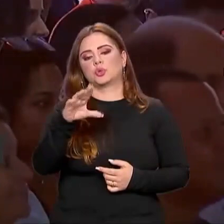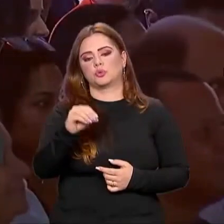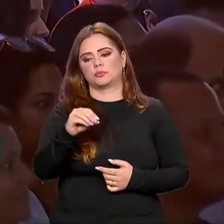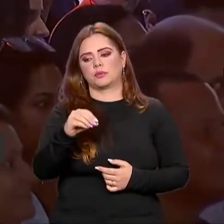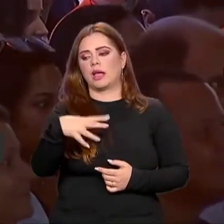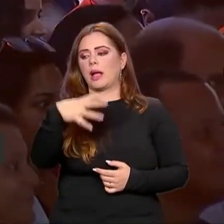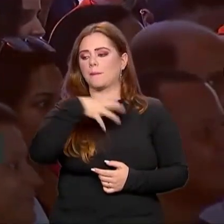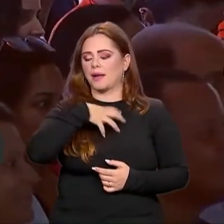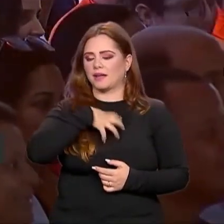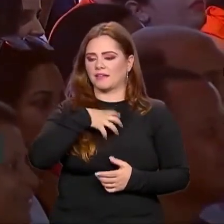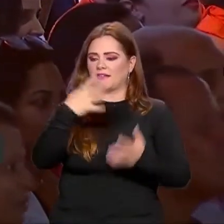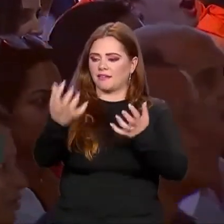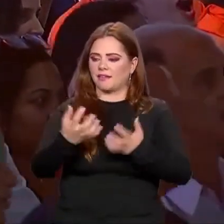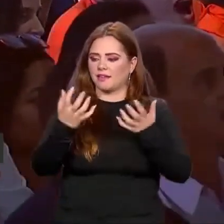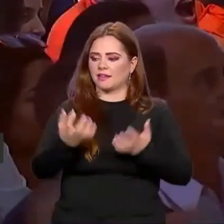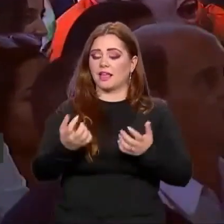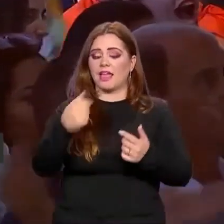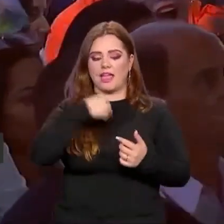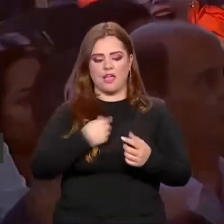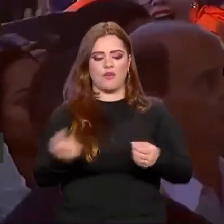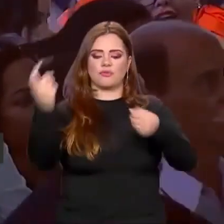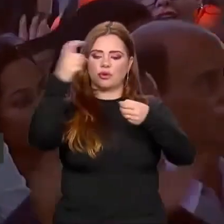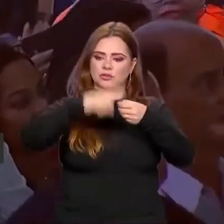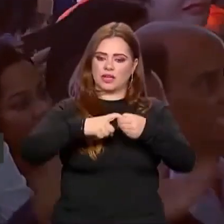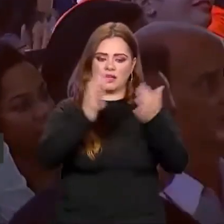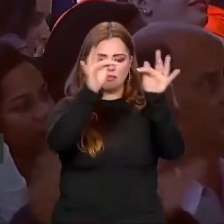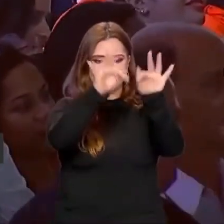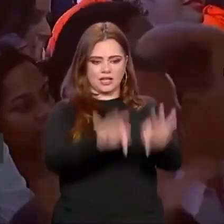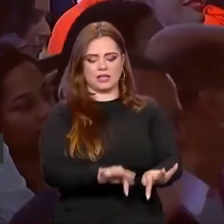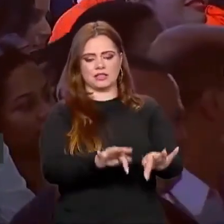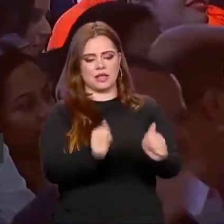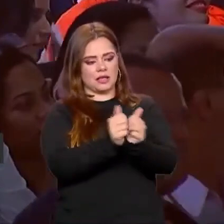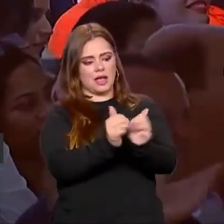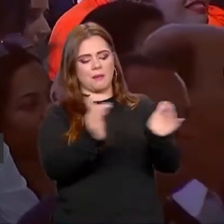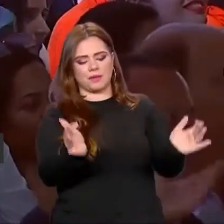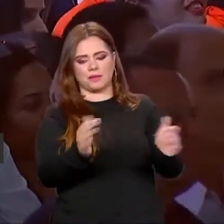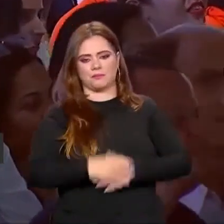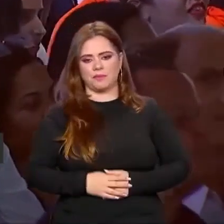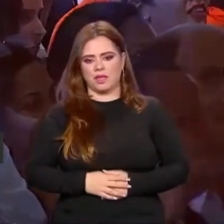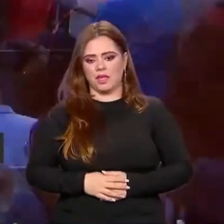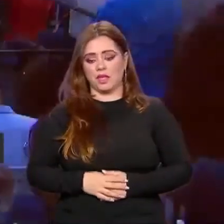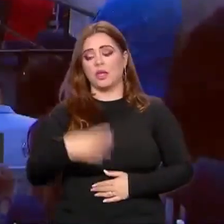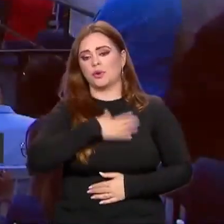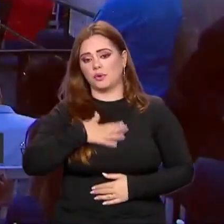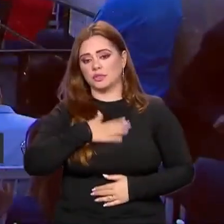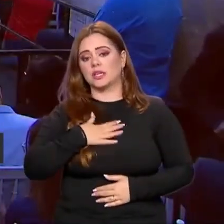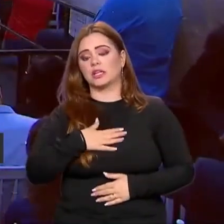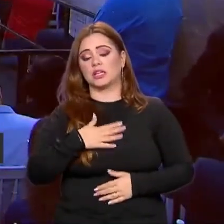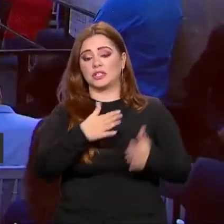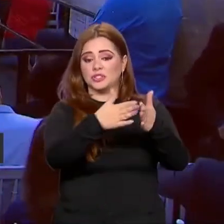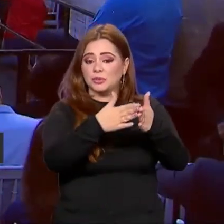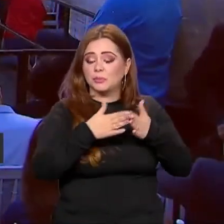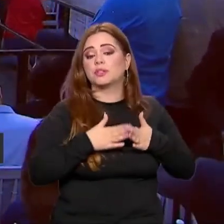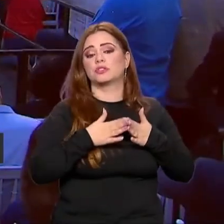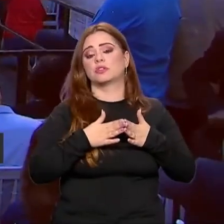retomar essa ferrovia e concluí-la. E eu queria pedir aos companheiros empresários